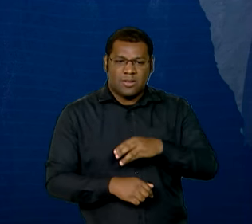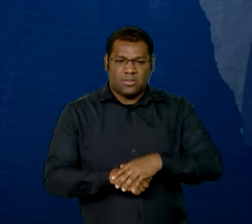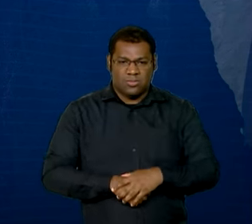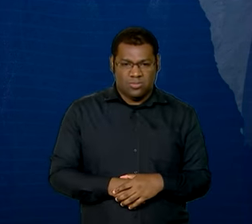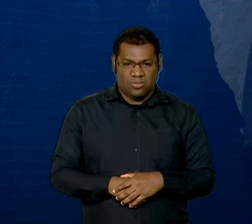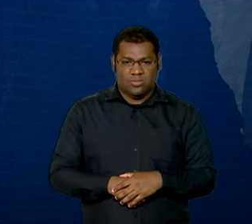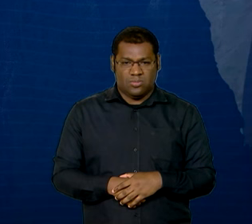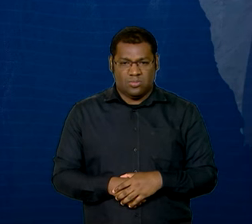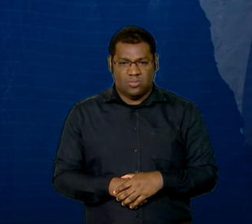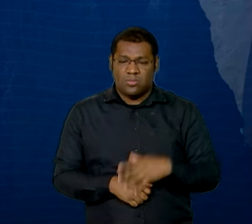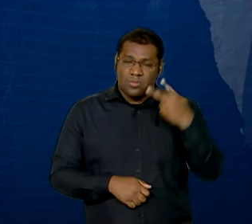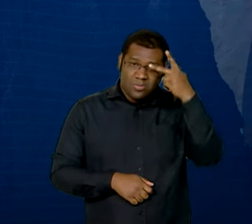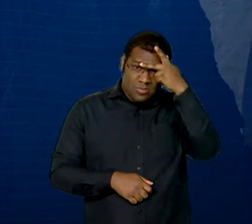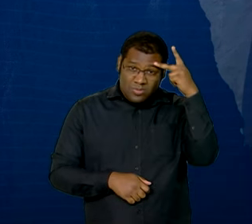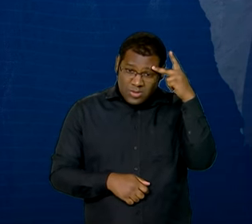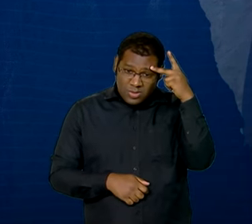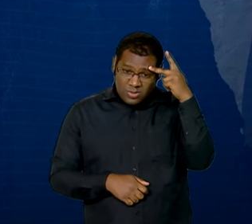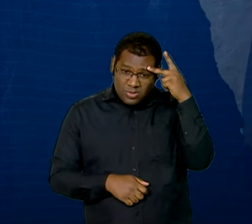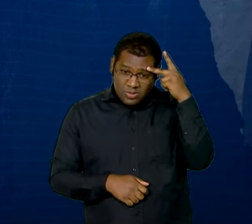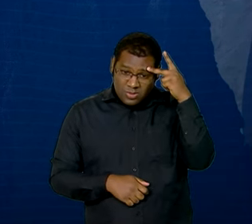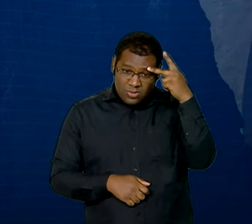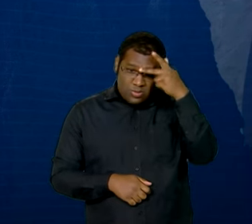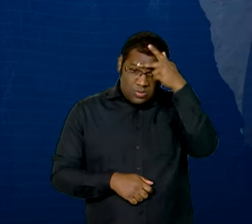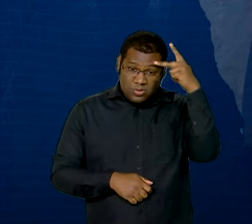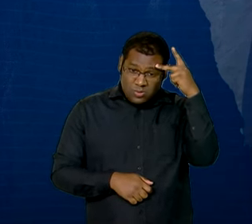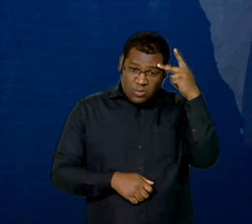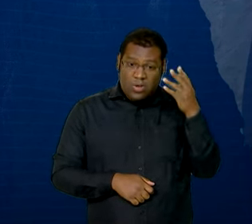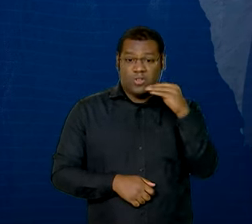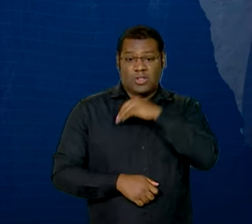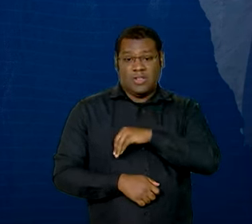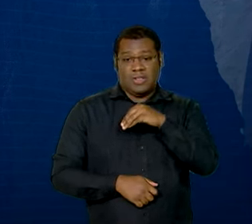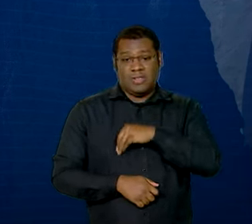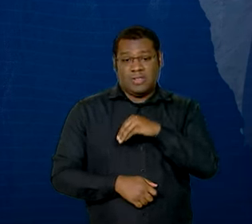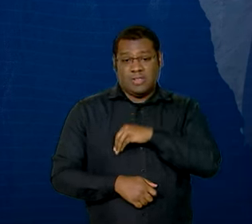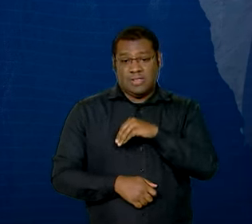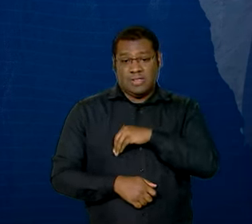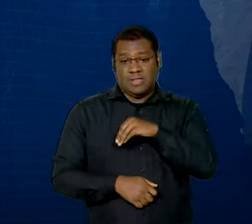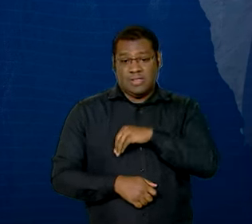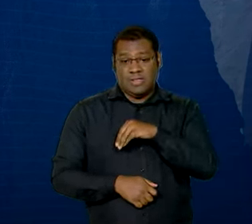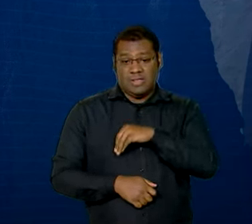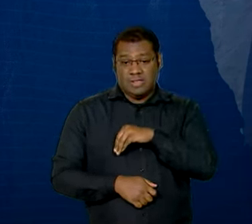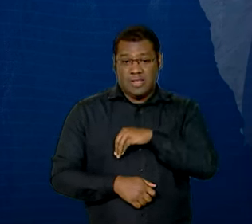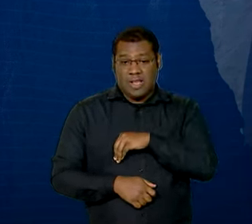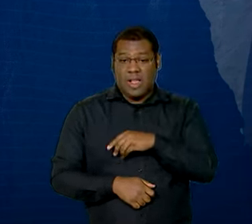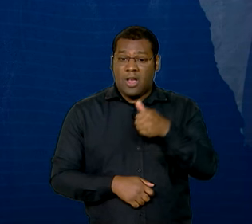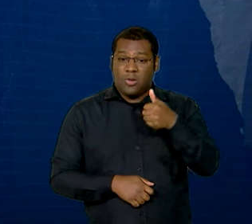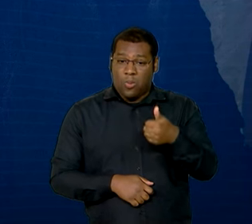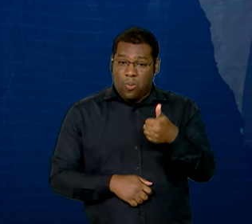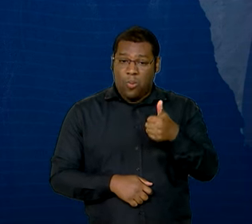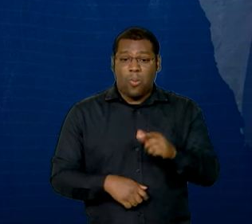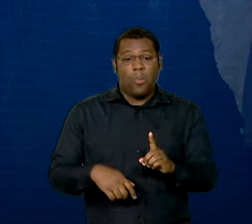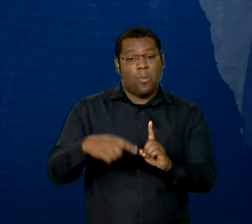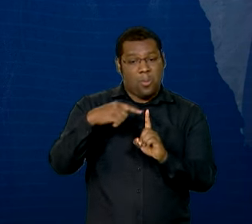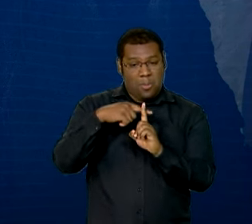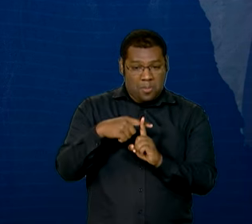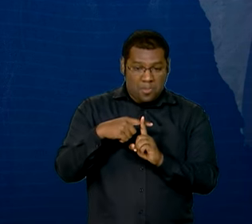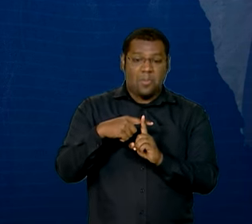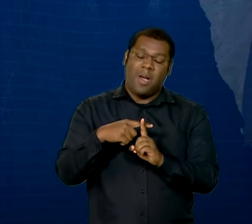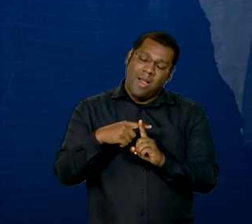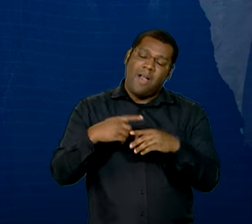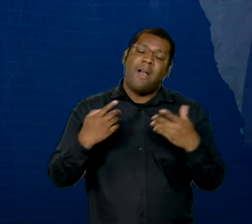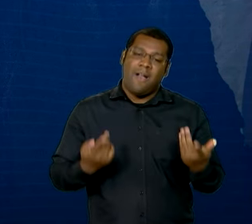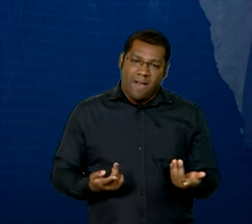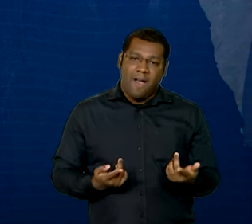próximo de um, mais desigual do ponto de vista da renda é uma sociedade. Quanto mais próximo de zero,